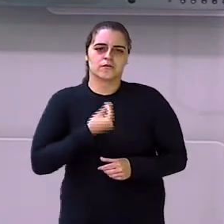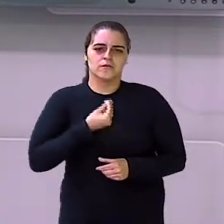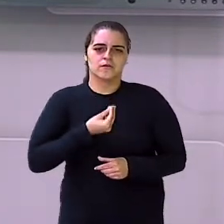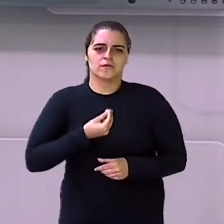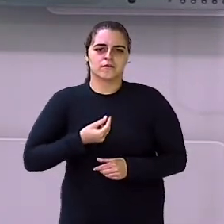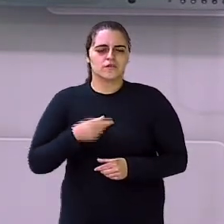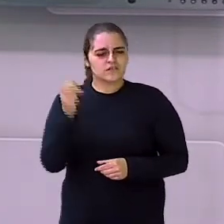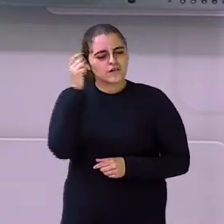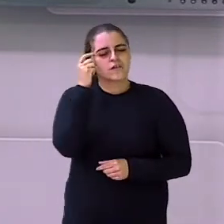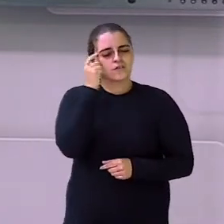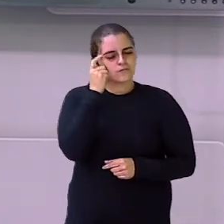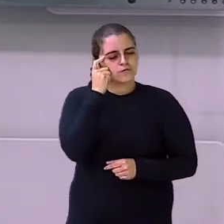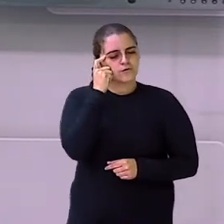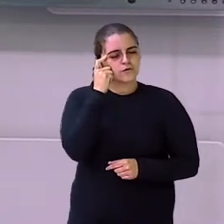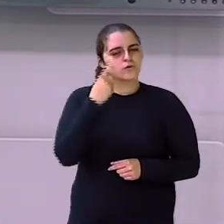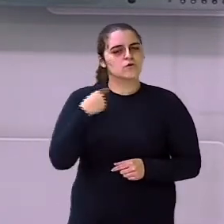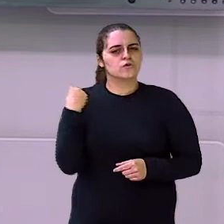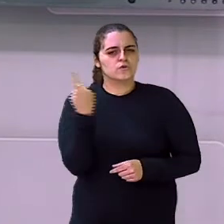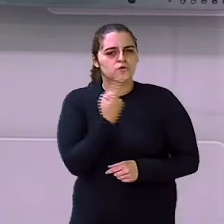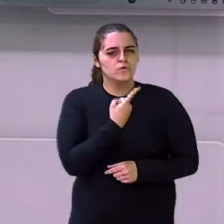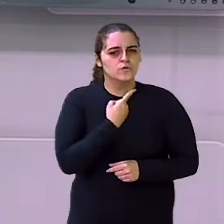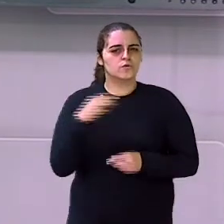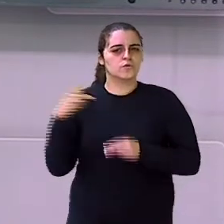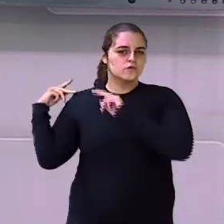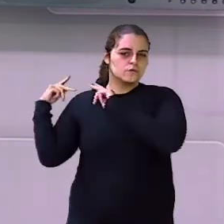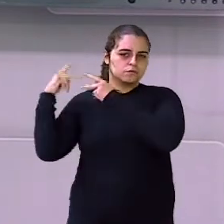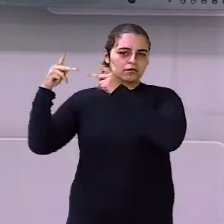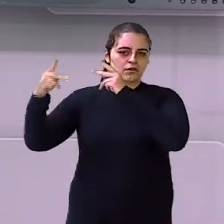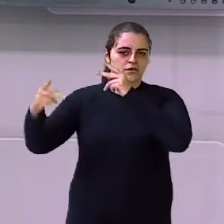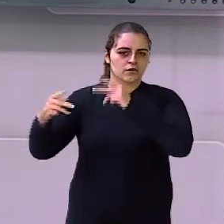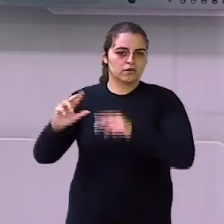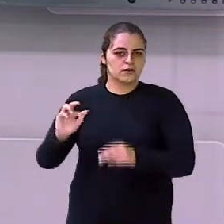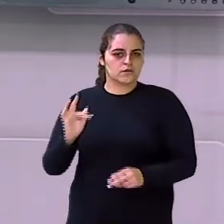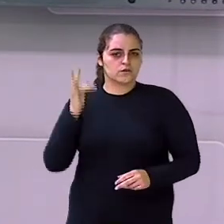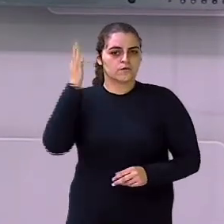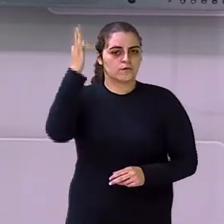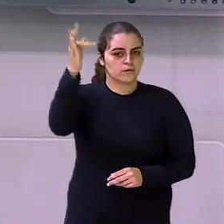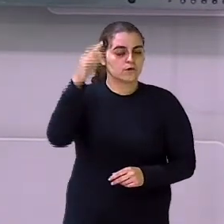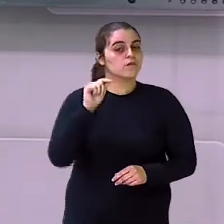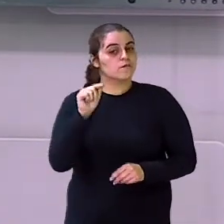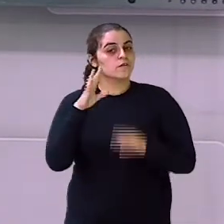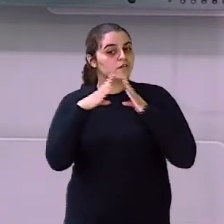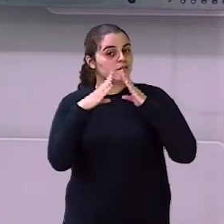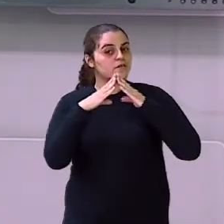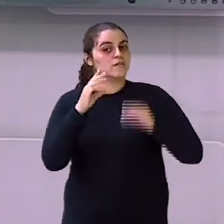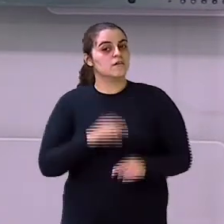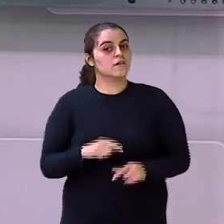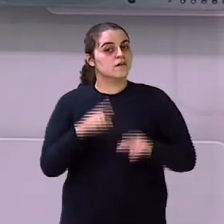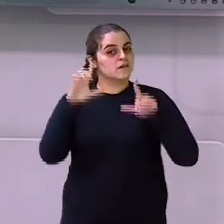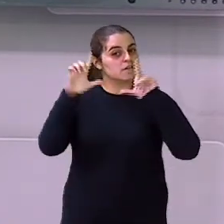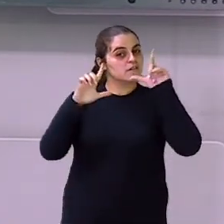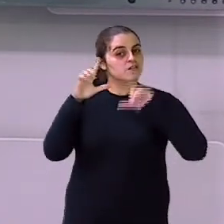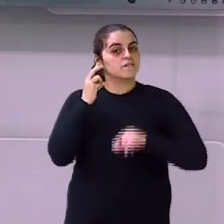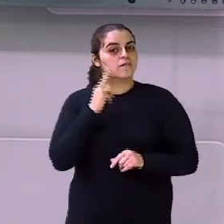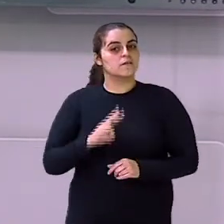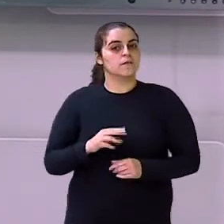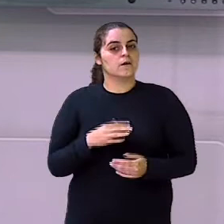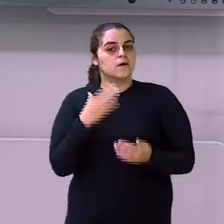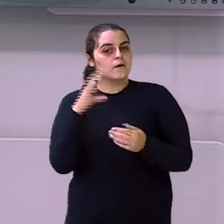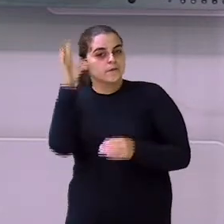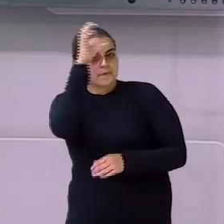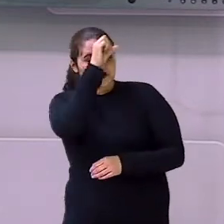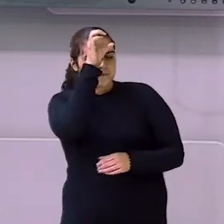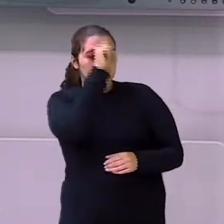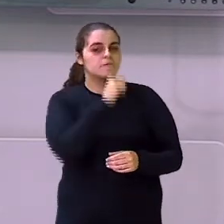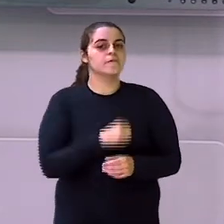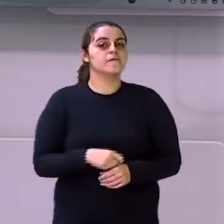Pra gente conscientizar Nós somos os herdeiros do futuro Você aí que tem em casa agora Mesmo aí com 9, 10